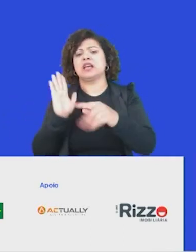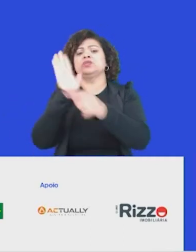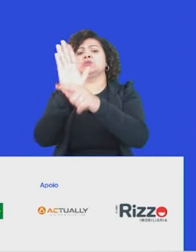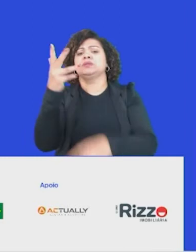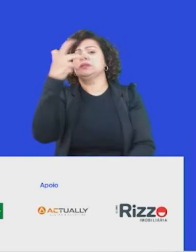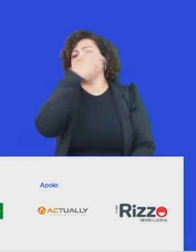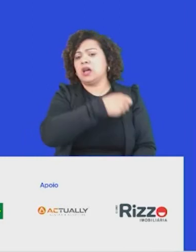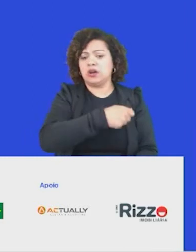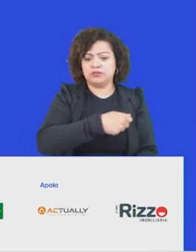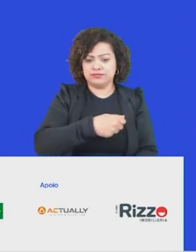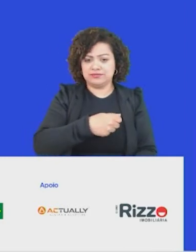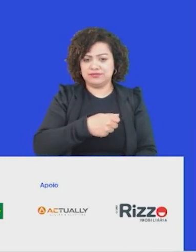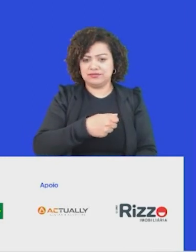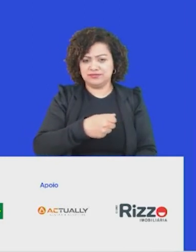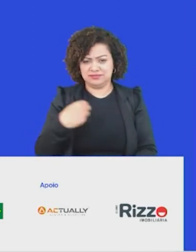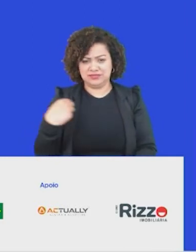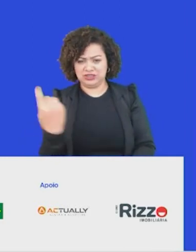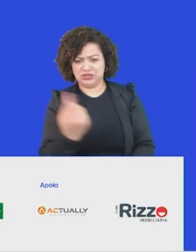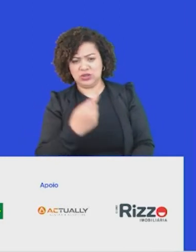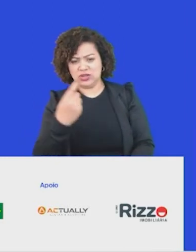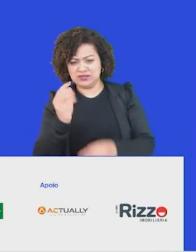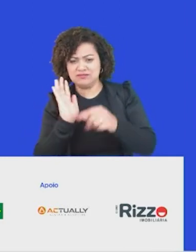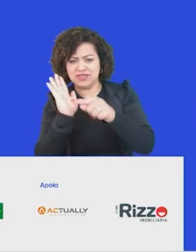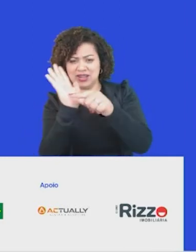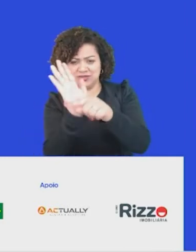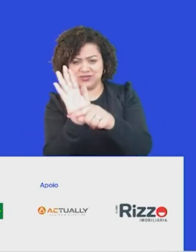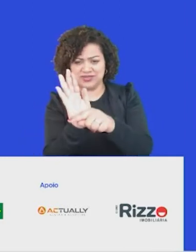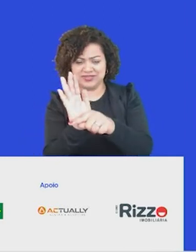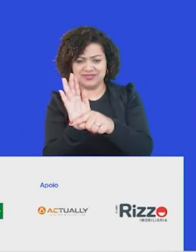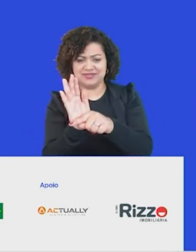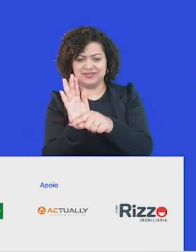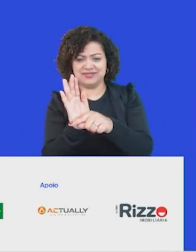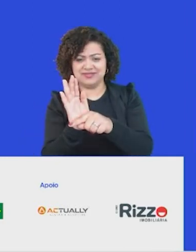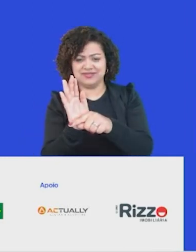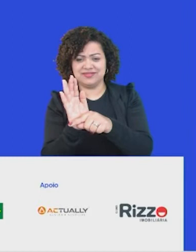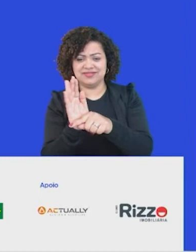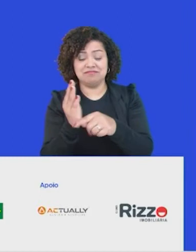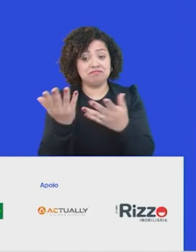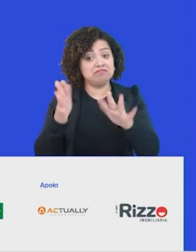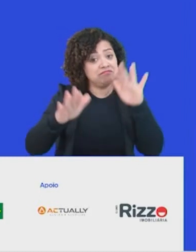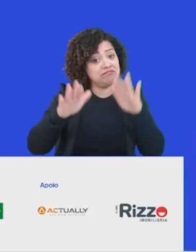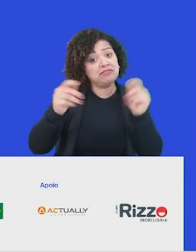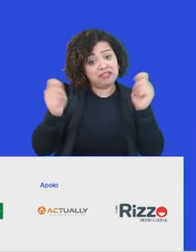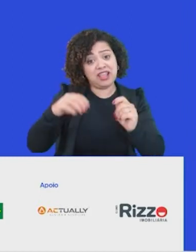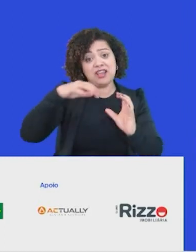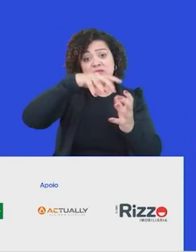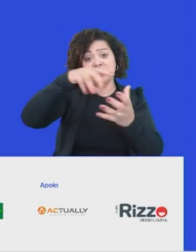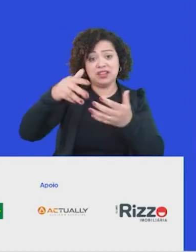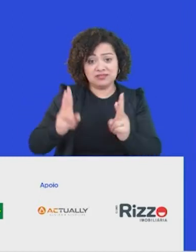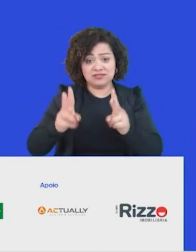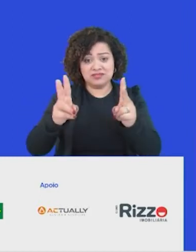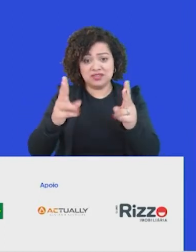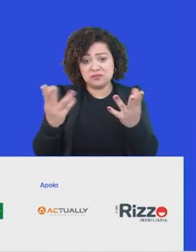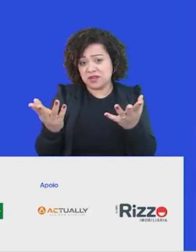Será que a gente tem que salvar o planeta? ou será que a gente precisa, talvez ele vai continuar vivendo, né? Mas nós não vamos conseguir